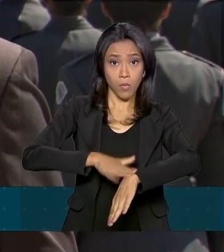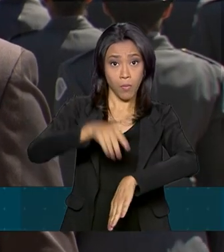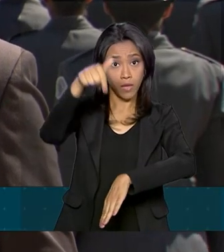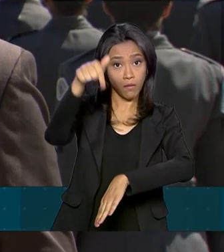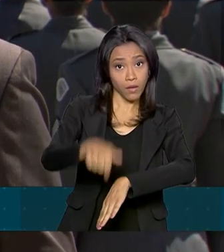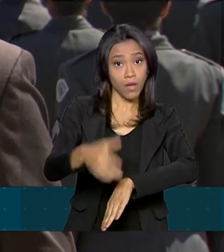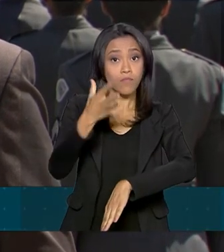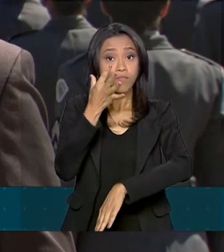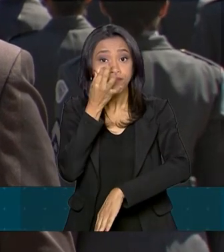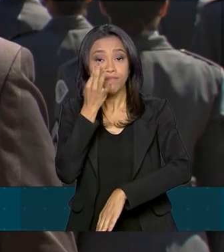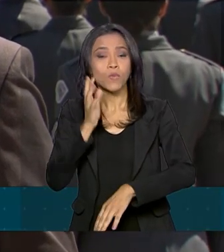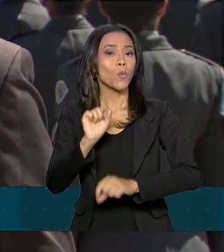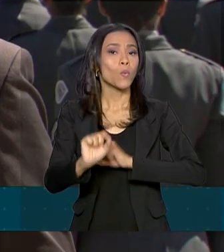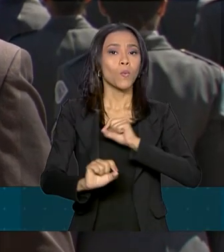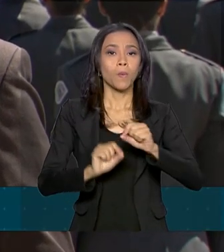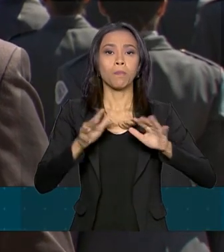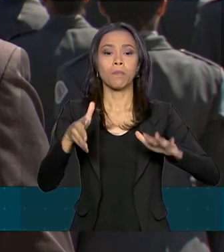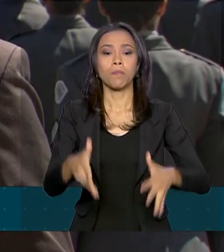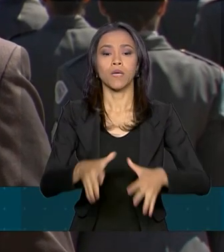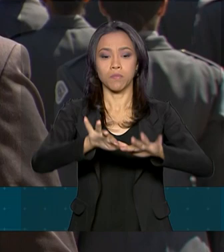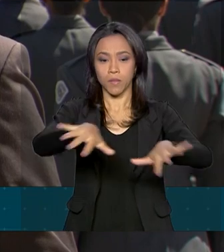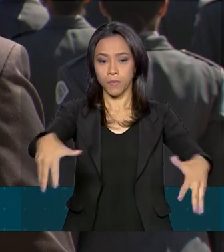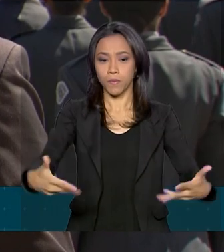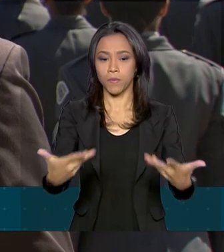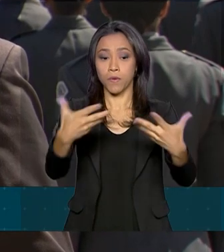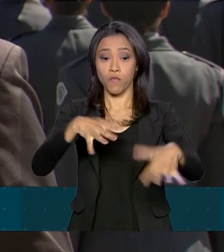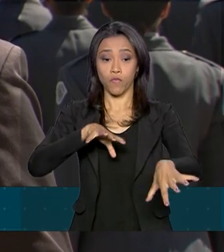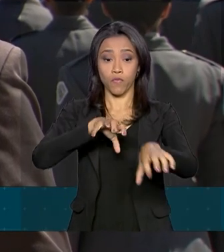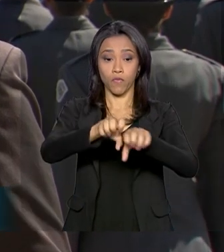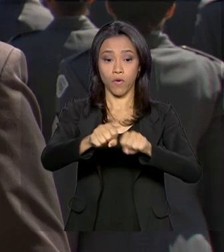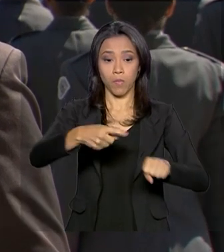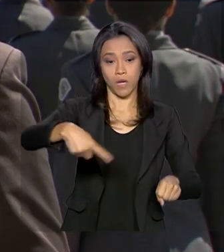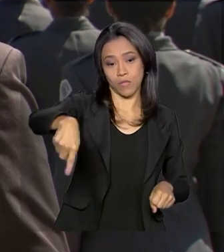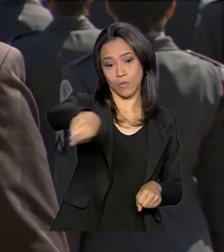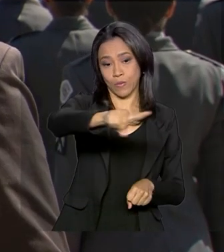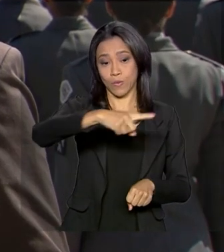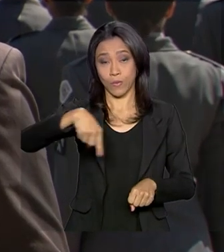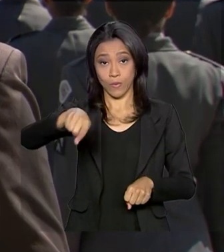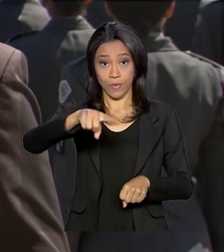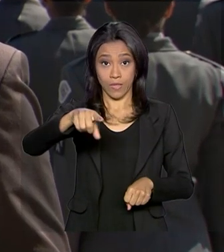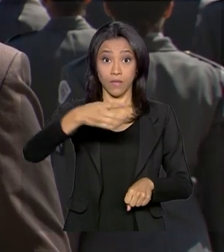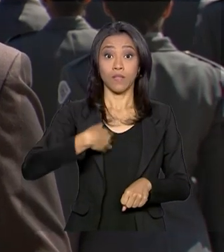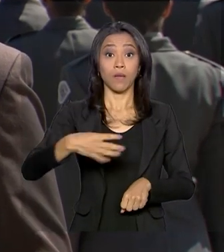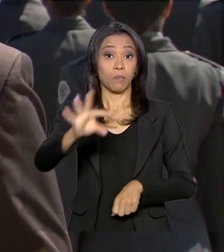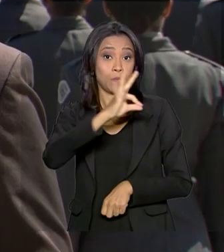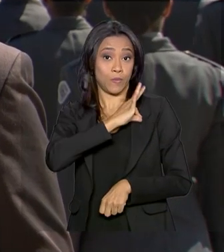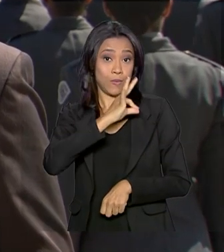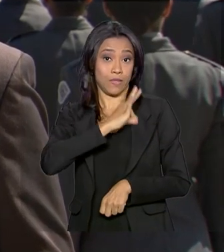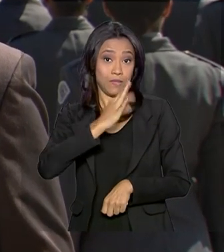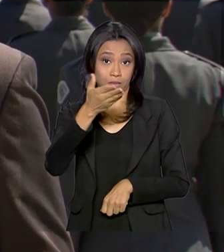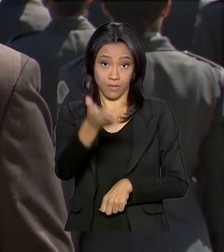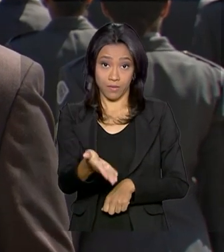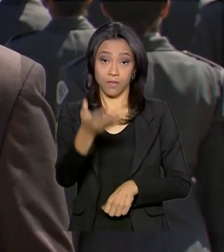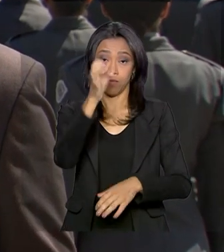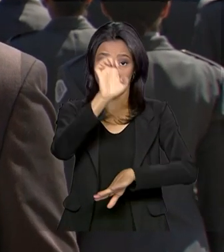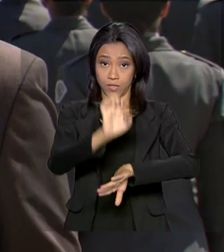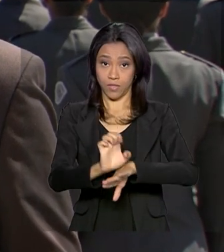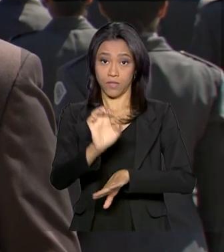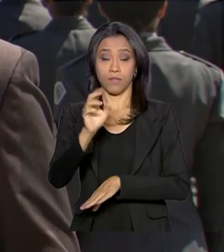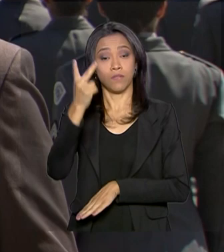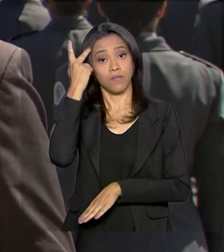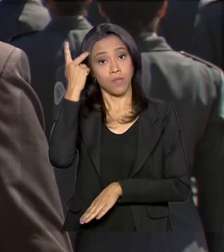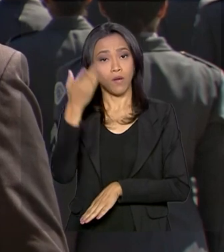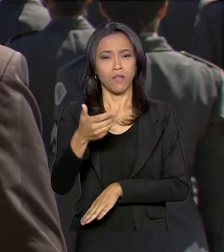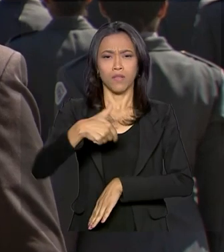da solenidade de formatura dos sargentos da Polícia Militar do Estado de São Paulo. Neste momento